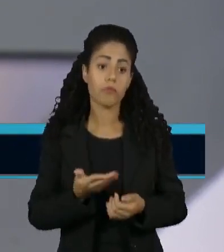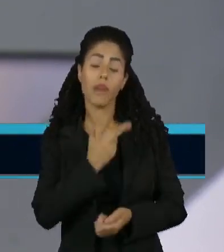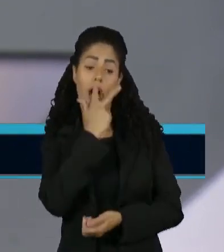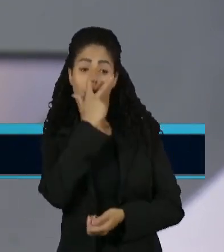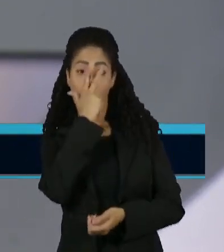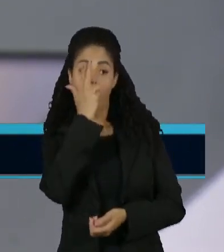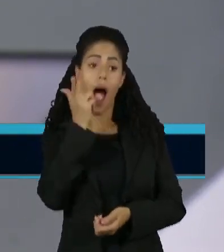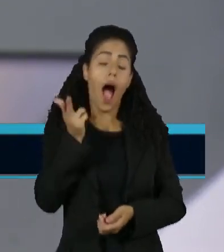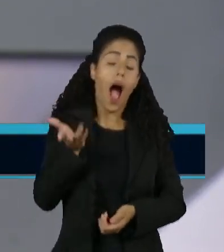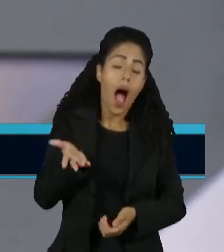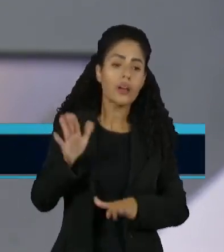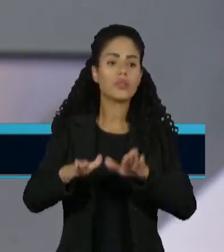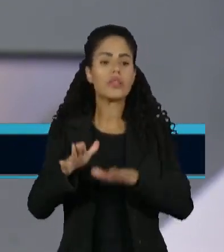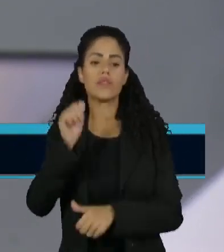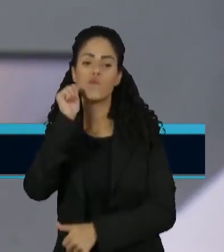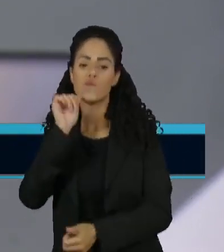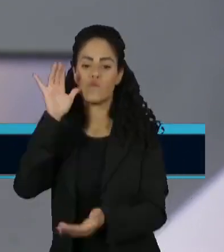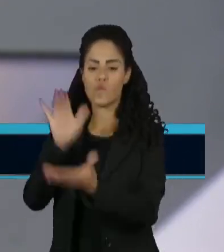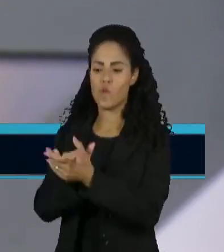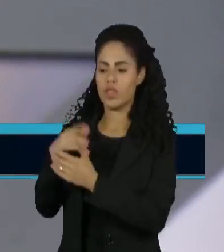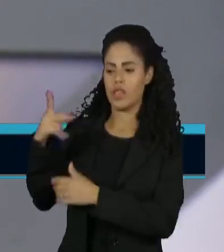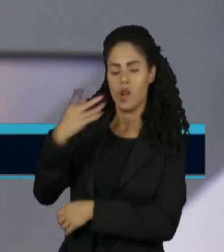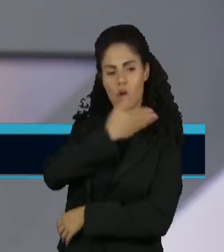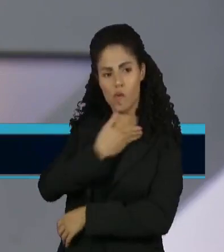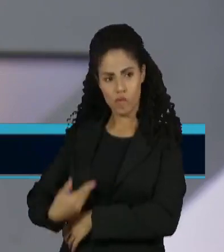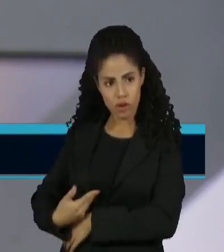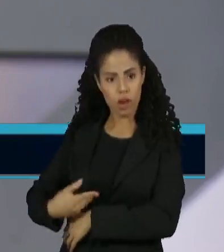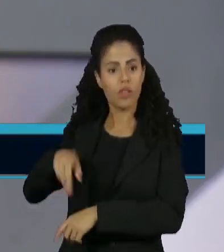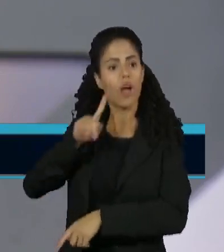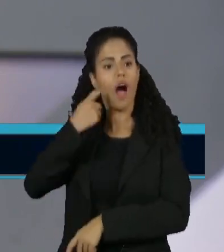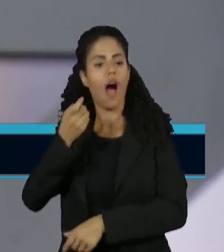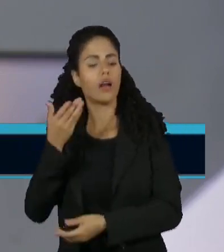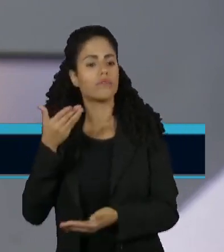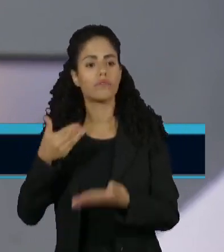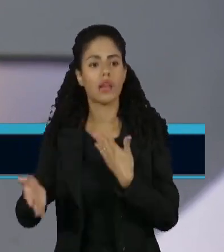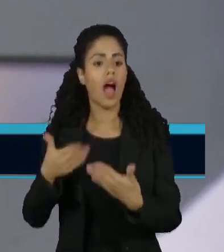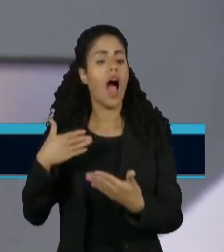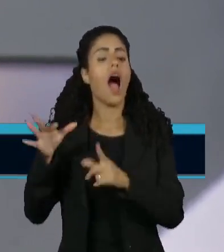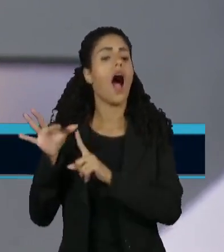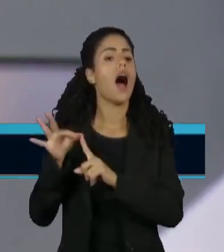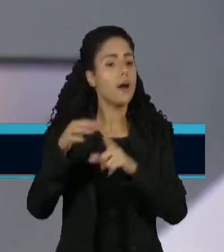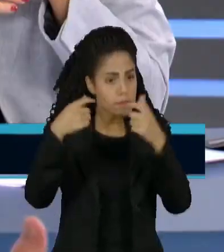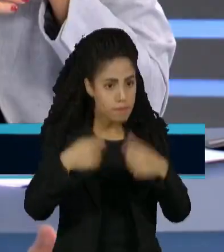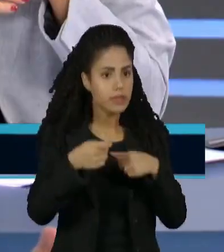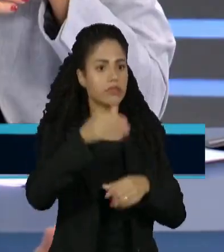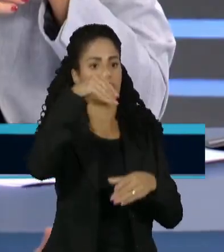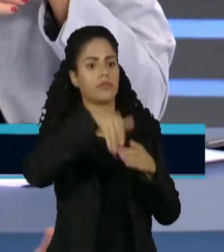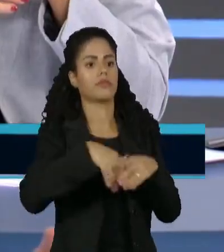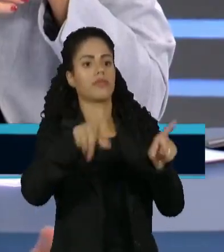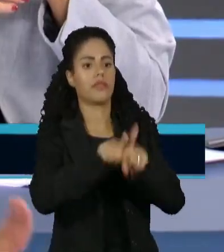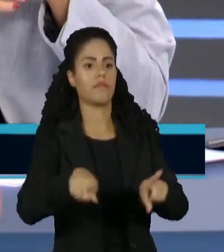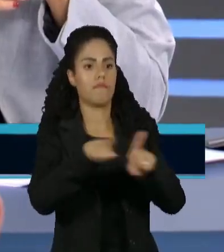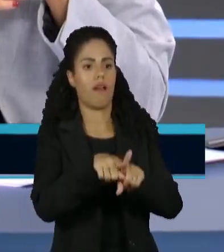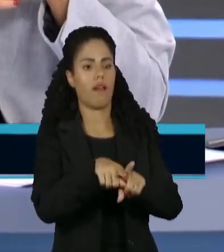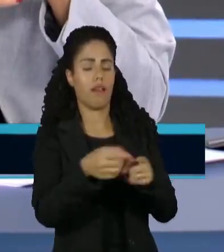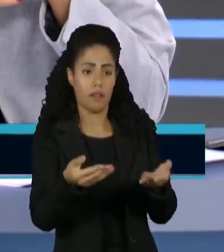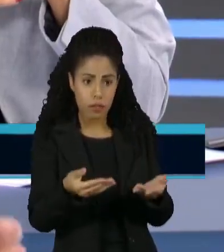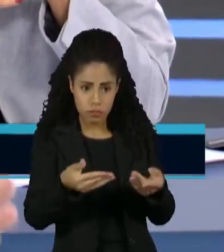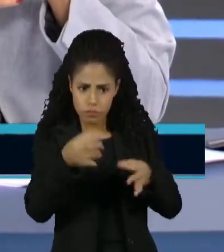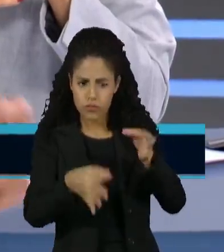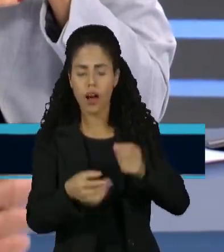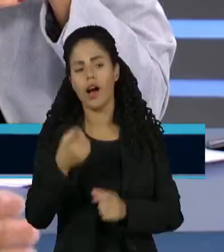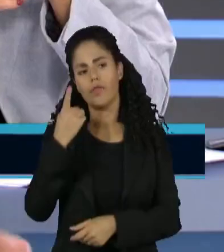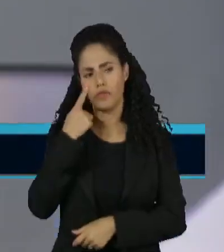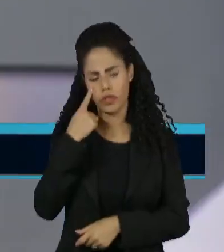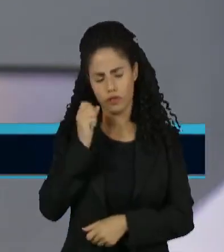que a esposa do governador, sobrinho do governador, é isento para julgar as contas desse governador. Veja, você